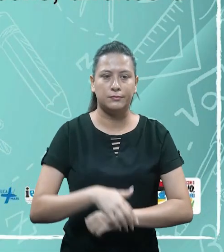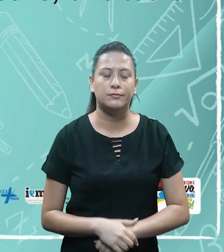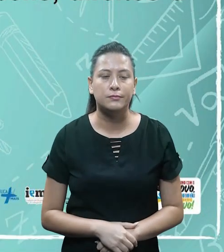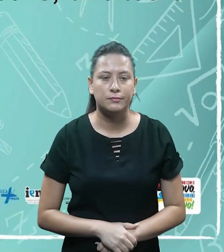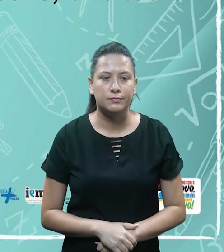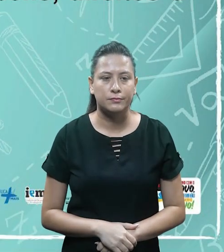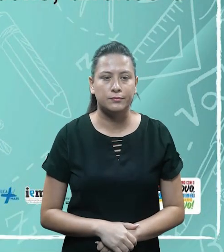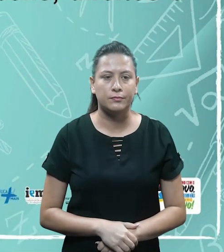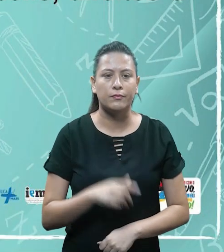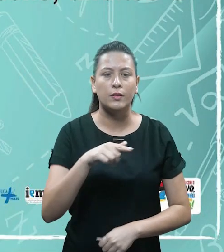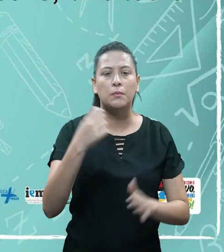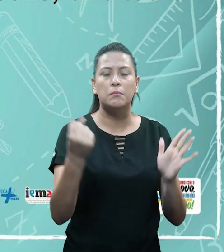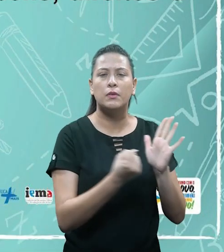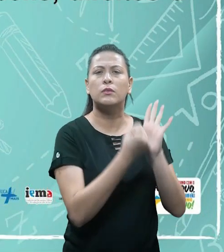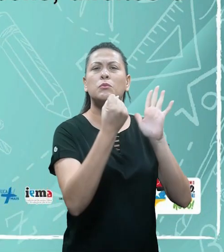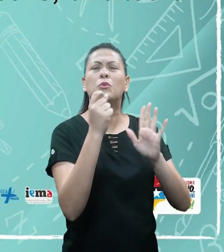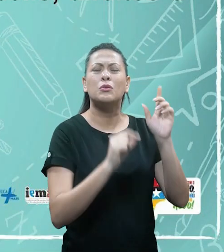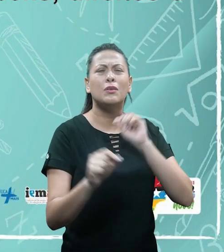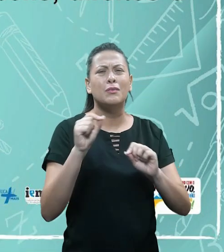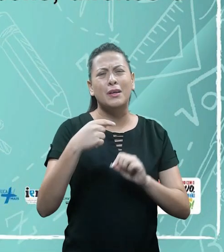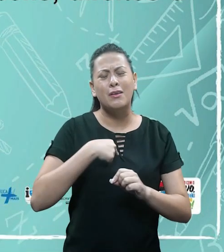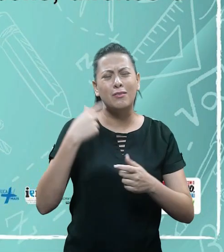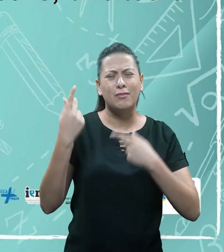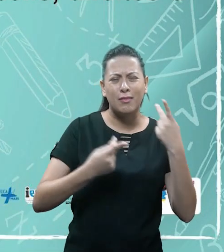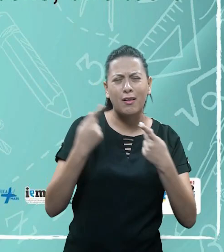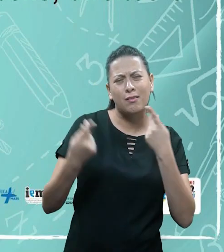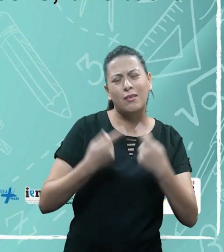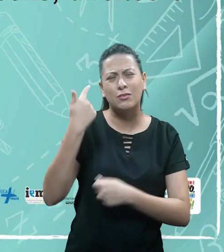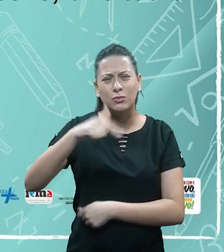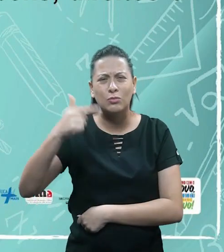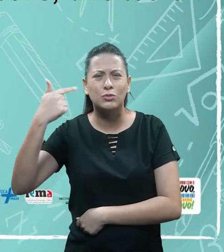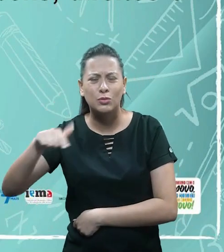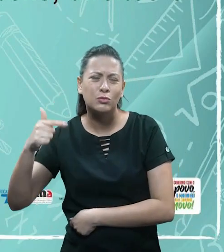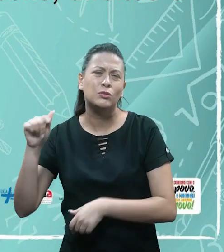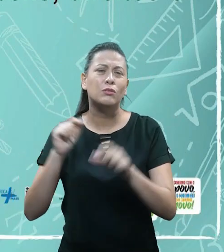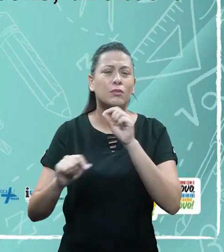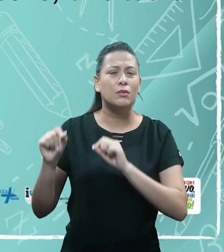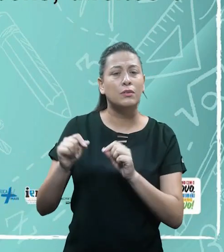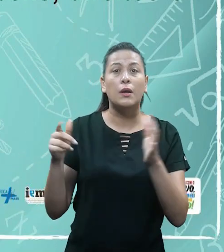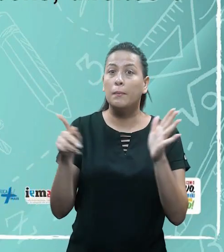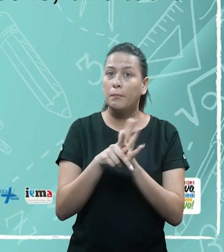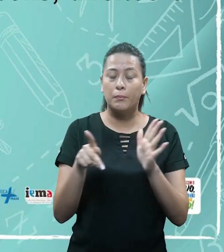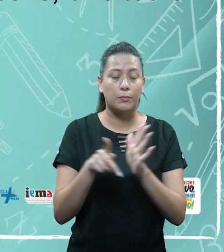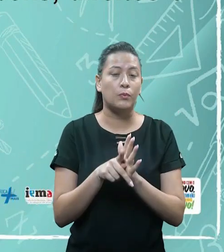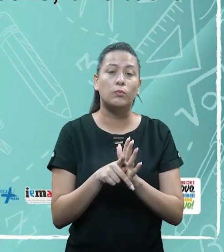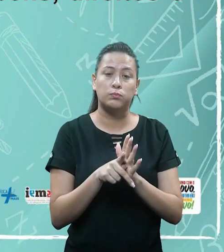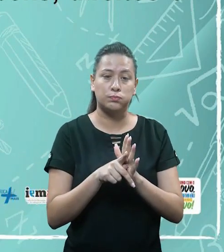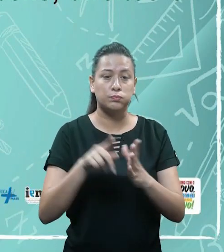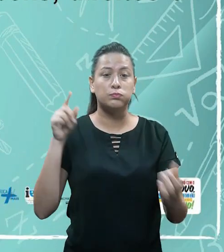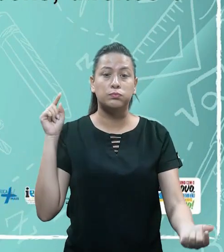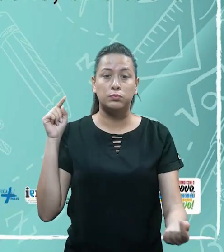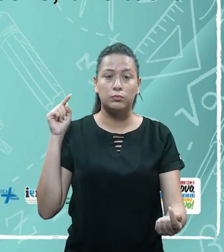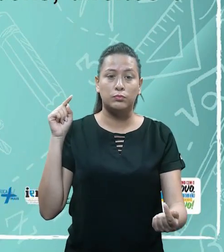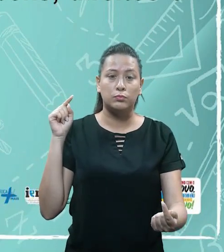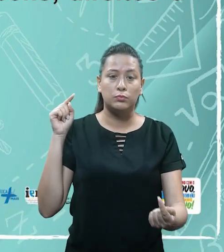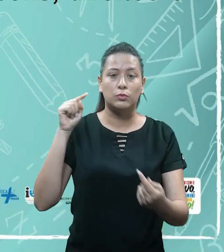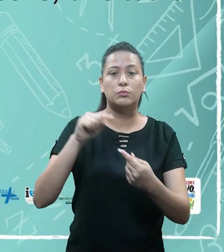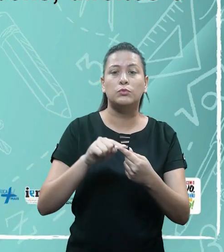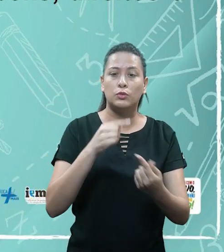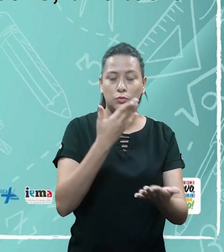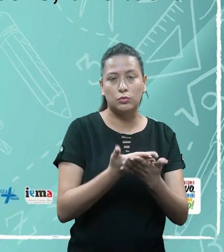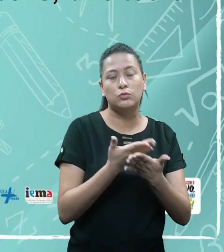Então, vamos O que vem ser patrimônio? Eu estou repetindo aqui patrimônio, patrimônio, patrimônio. E é o principal objeto de estudo da contabilidade. O que é patrimônio?